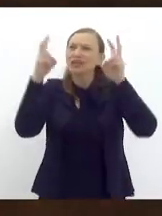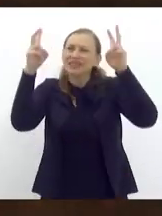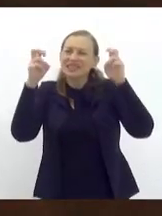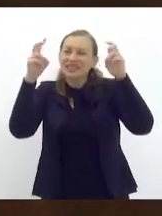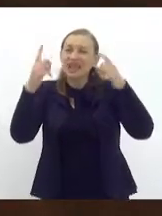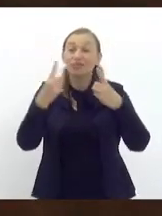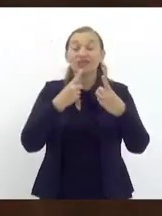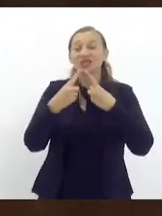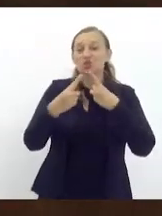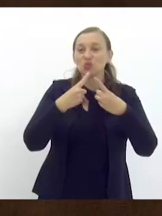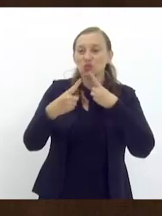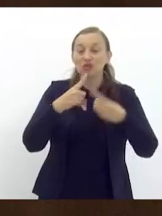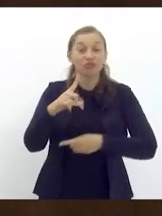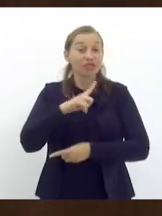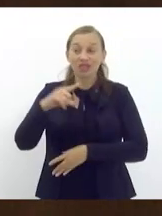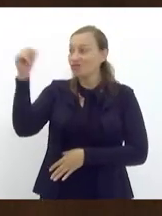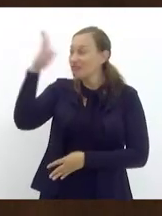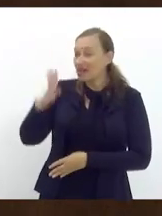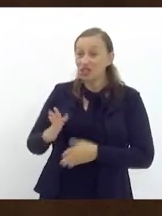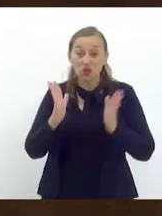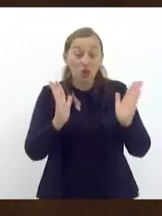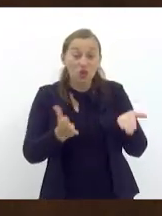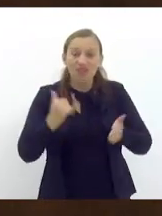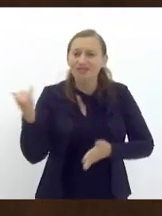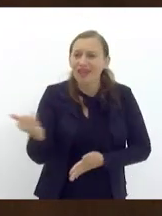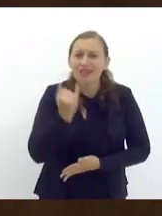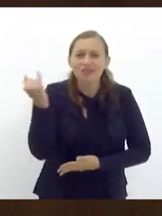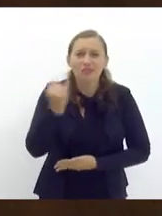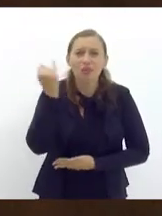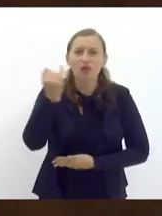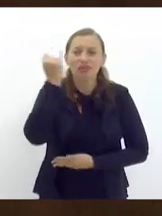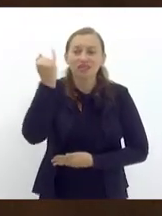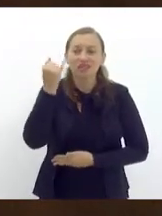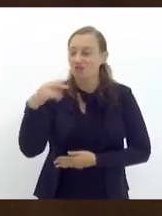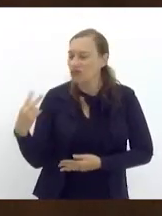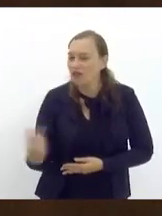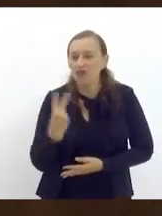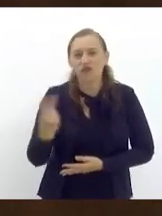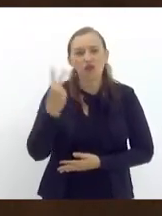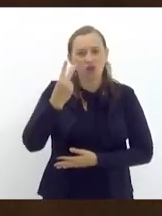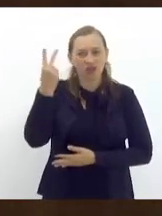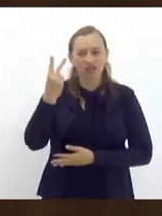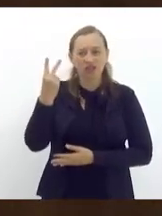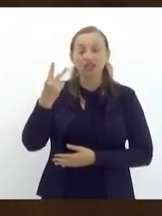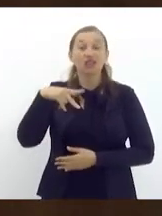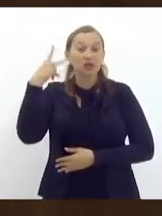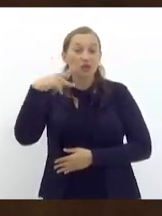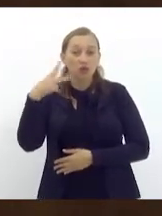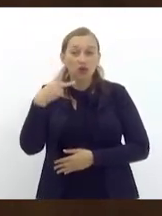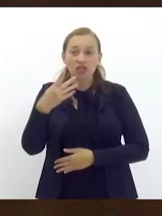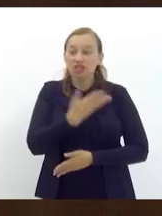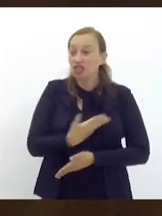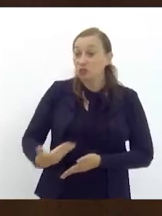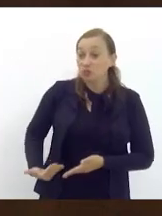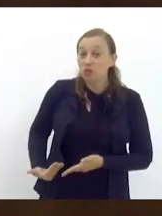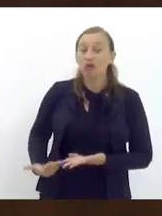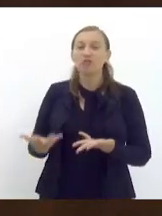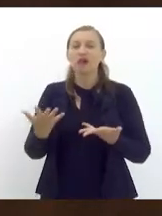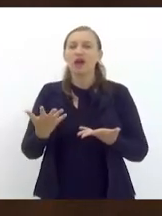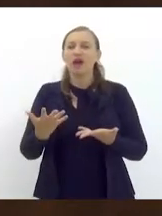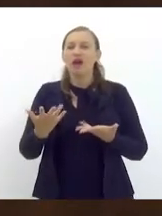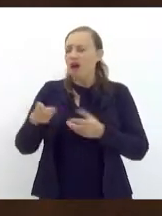esse debate que tem no Brasil hoje da importância da valorização das políticas para a agricultura